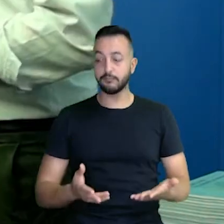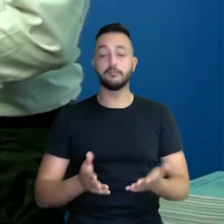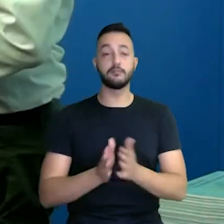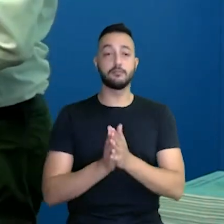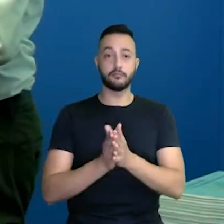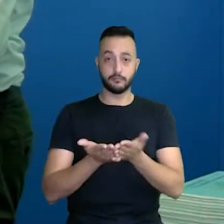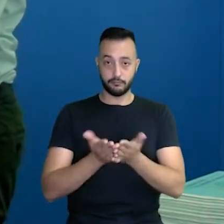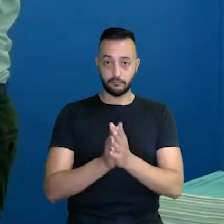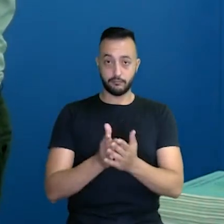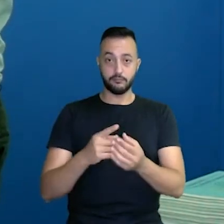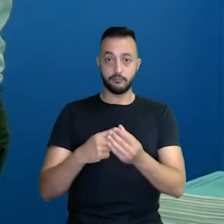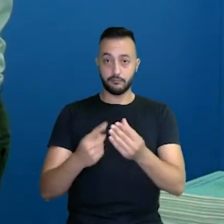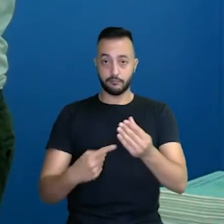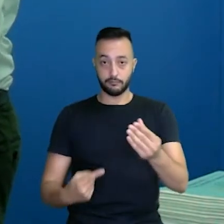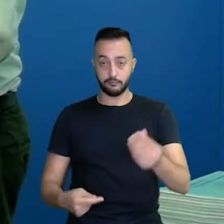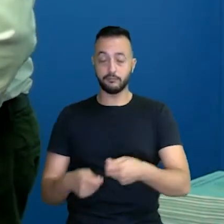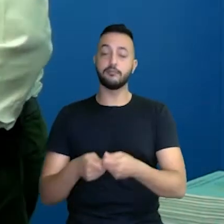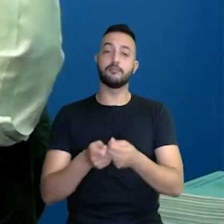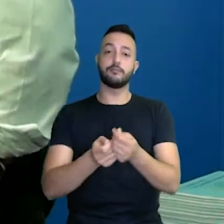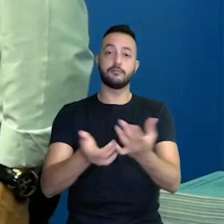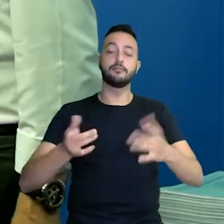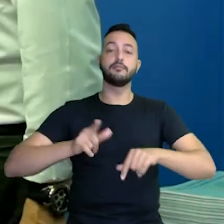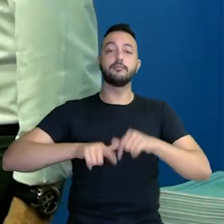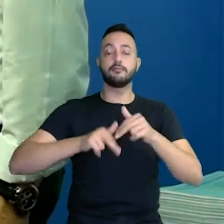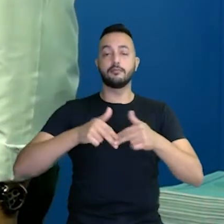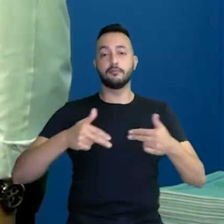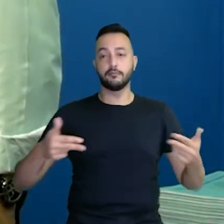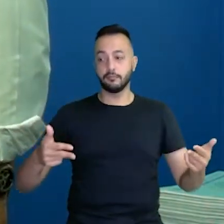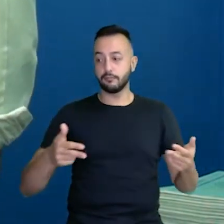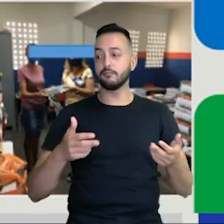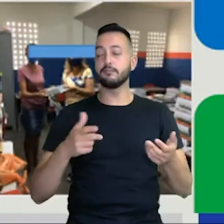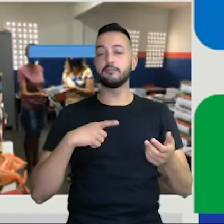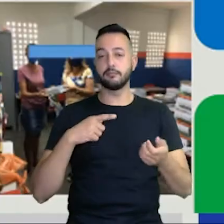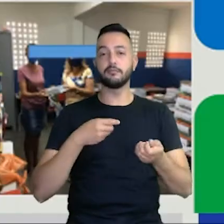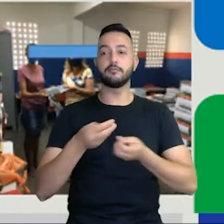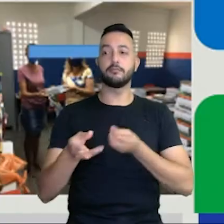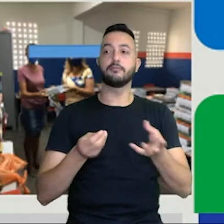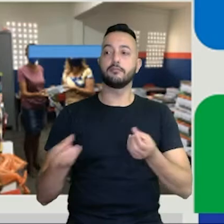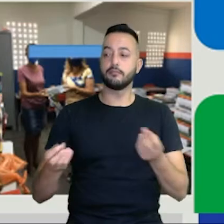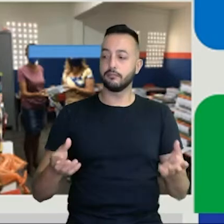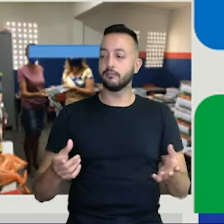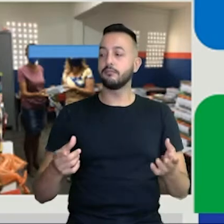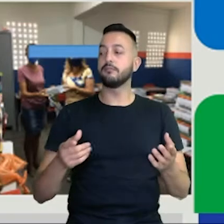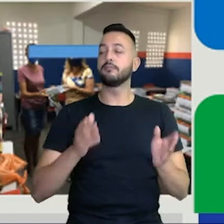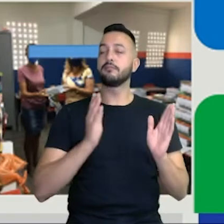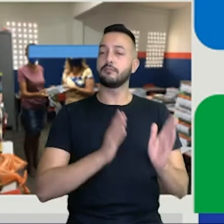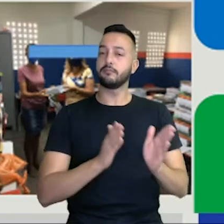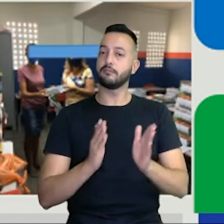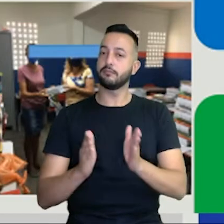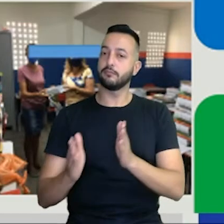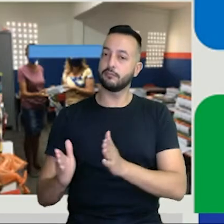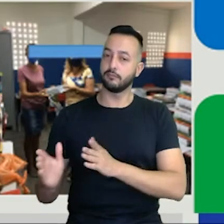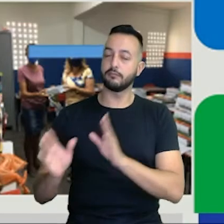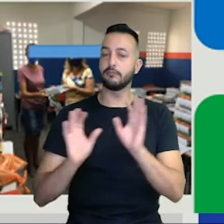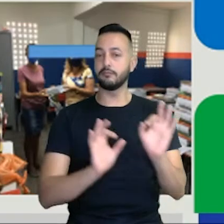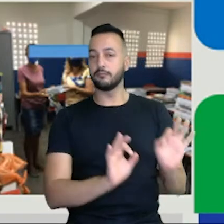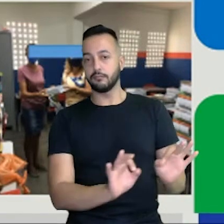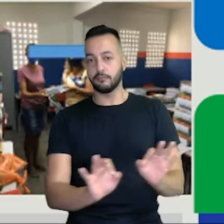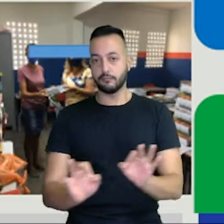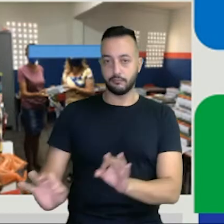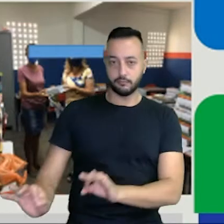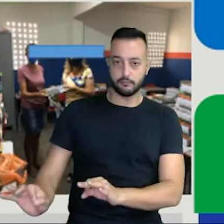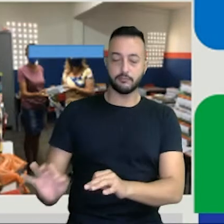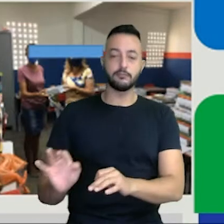aos alunos. Nós temos o material sendo distribuído periodicamente, regularmente, no